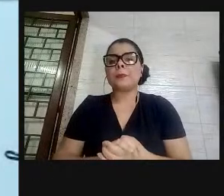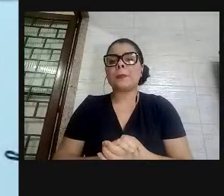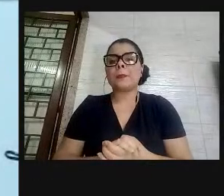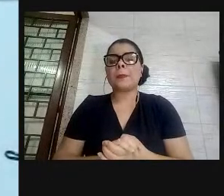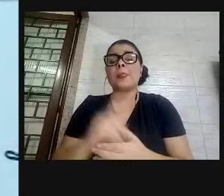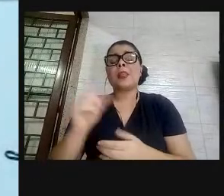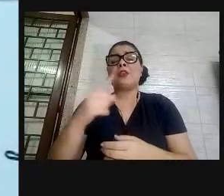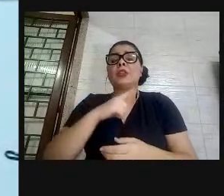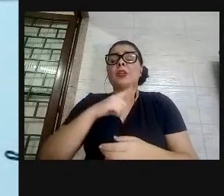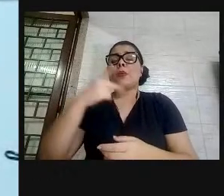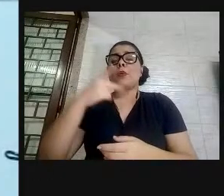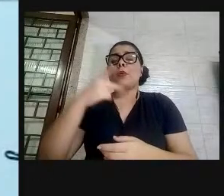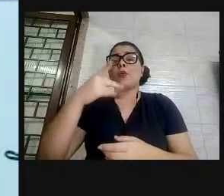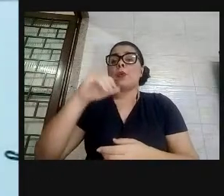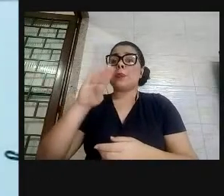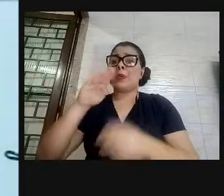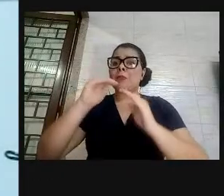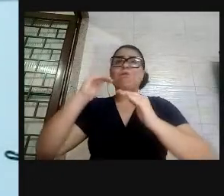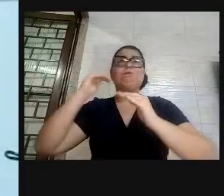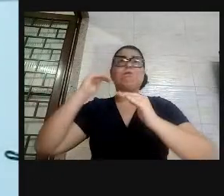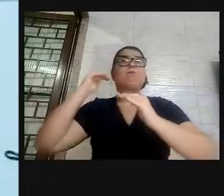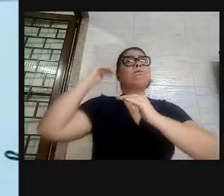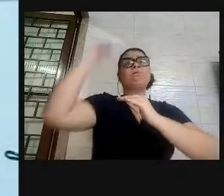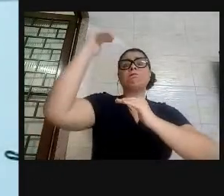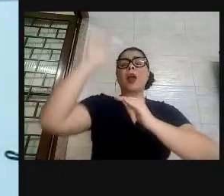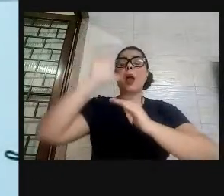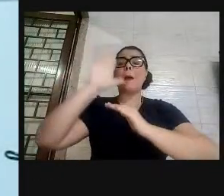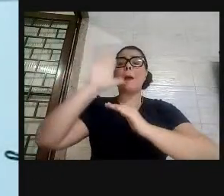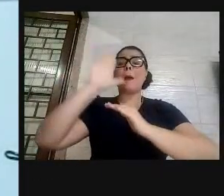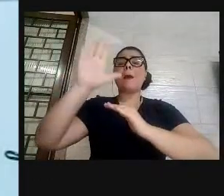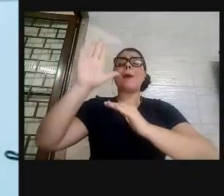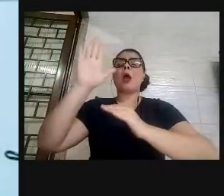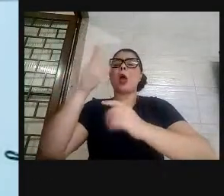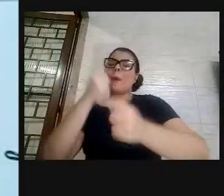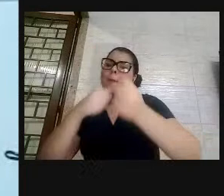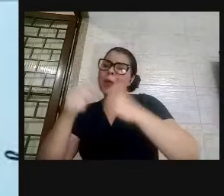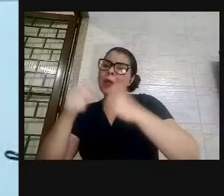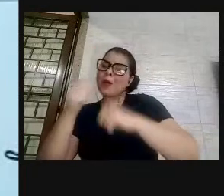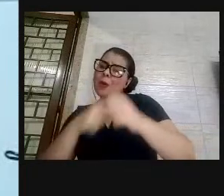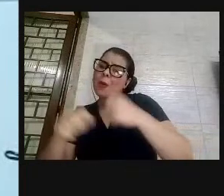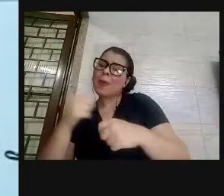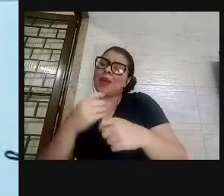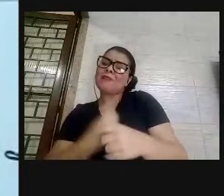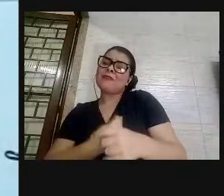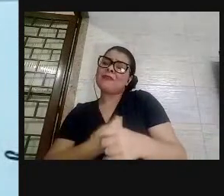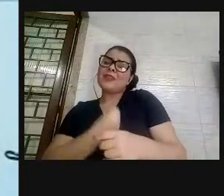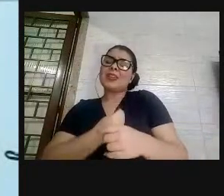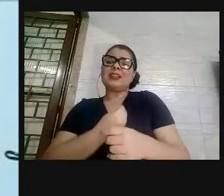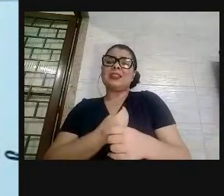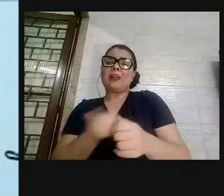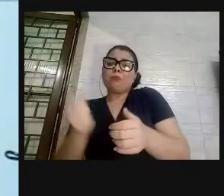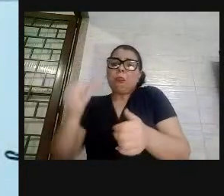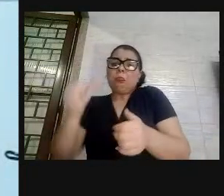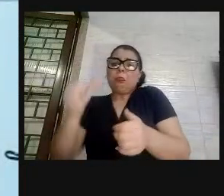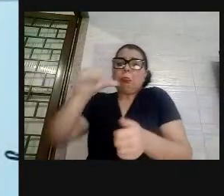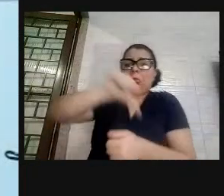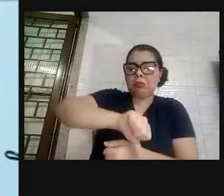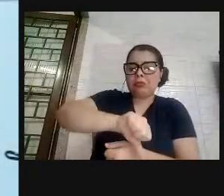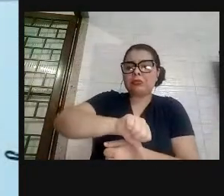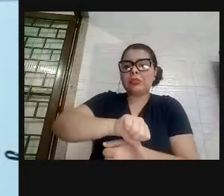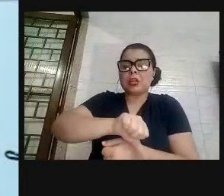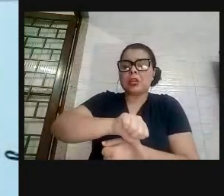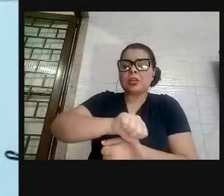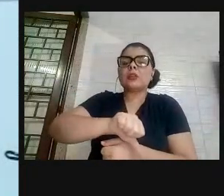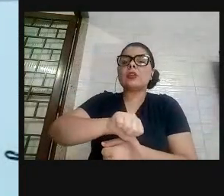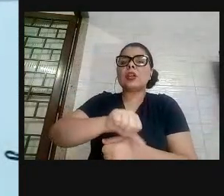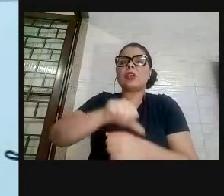temos um PIB de primeiro mundo, temos uma renda, uma qualidade de vida de terceiro mundo, ou diríamos assim,